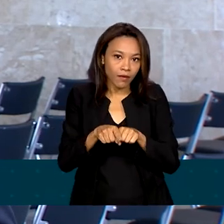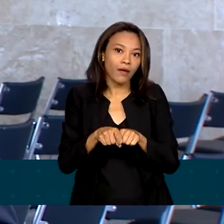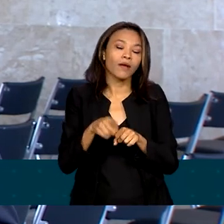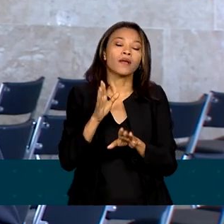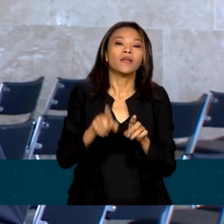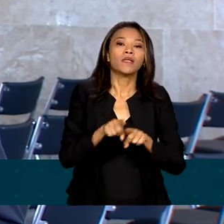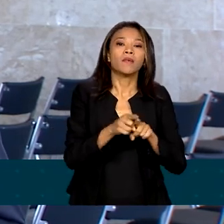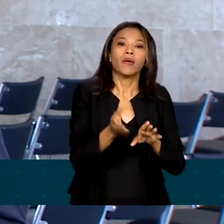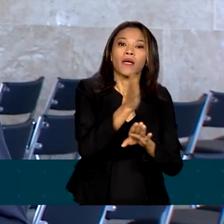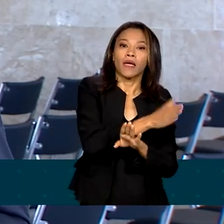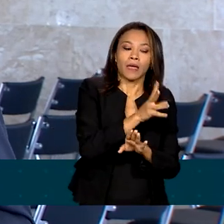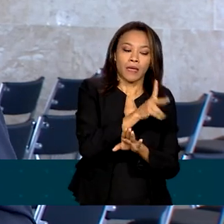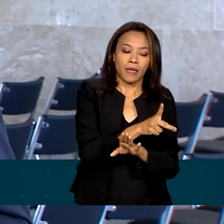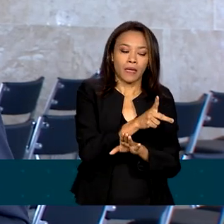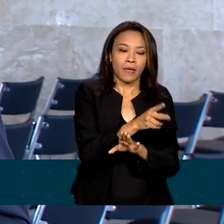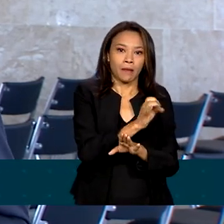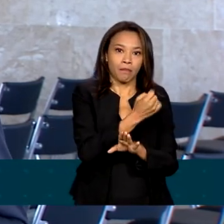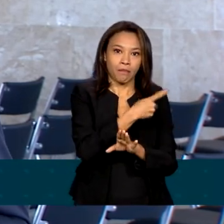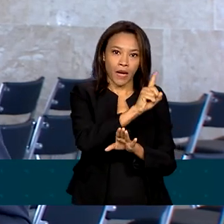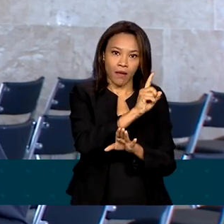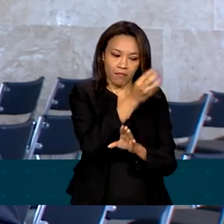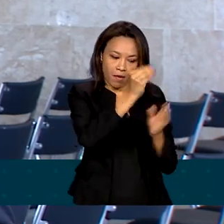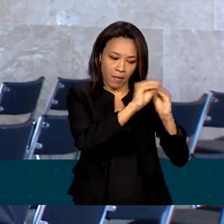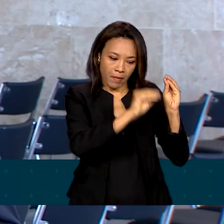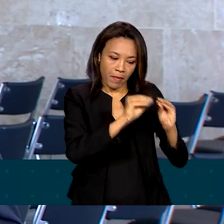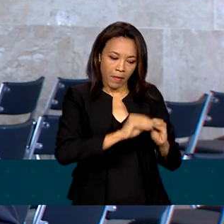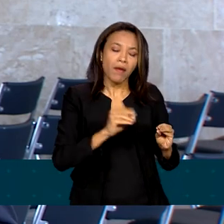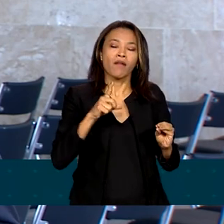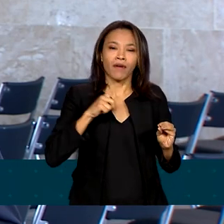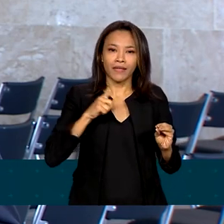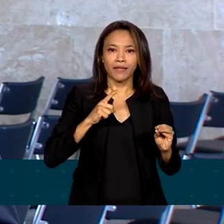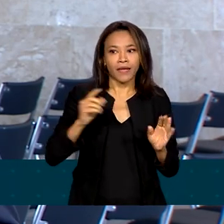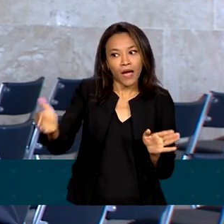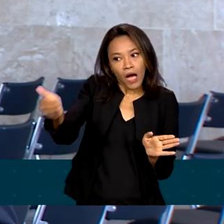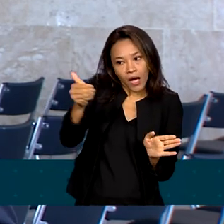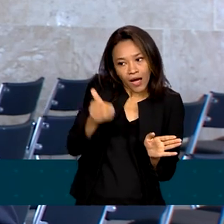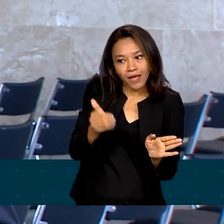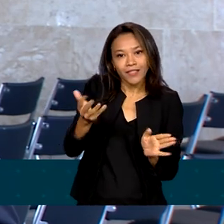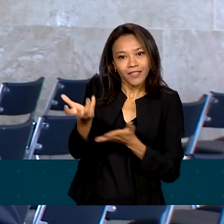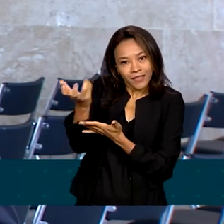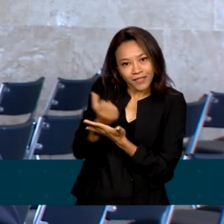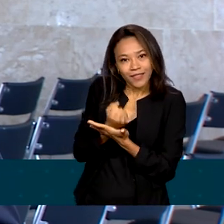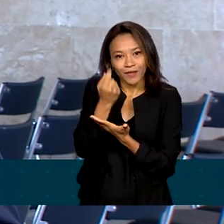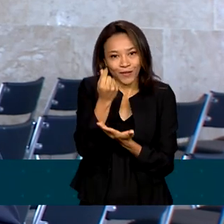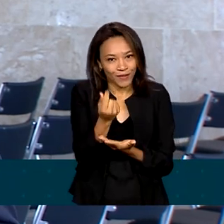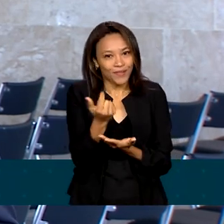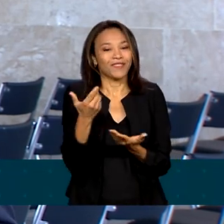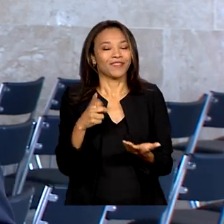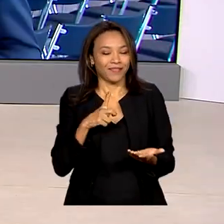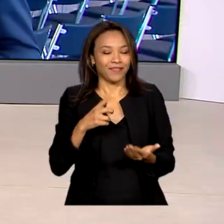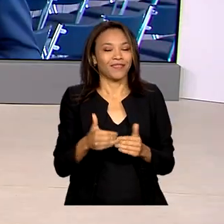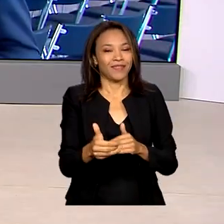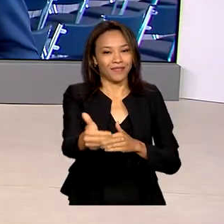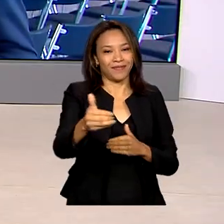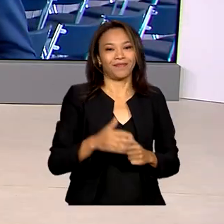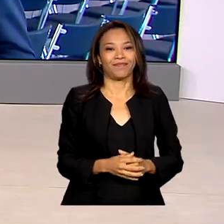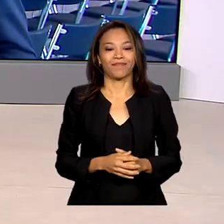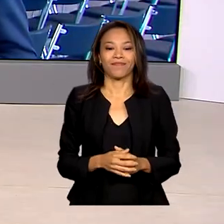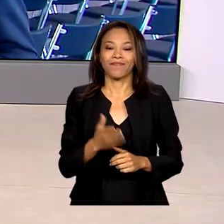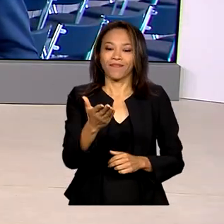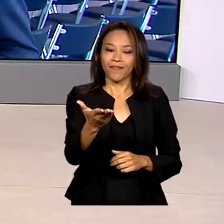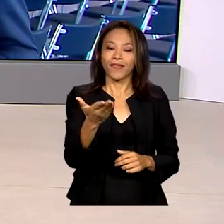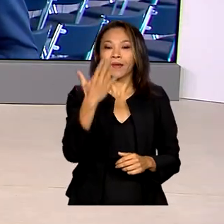-preenchida, vai receber, vai ter prioridade no recebimento da restituição este ano. Eu volto com você, Vanessa. Ok,